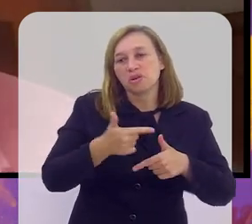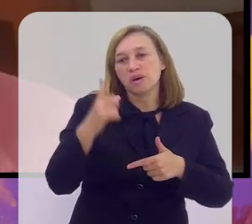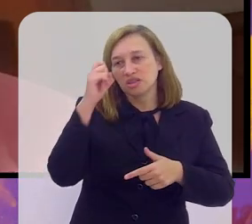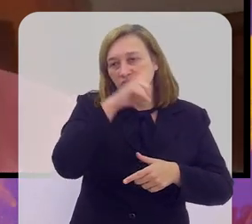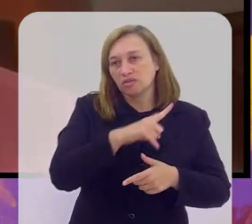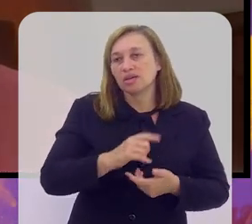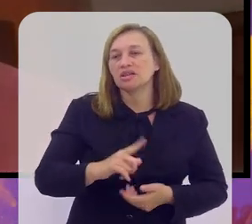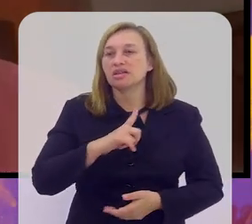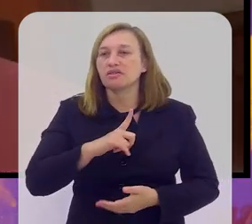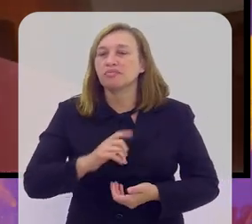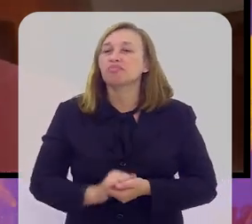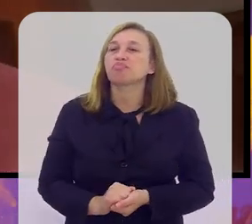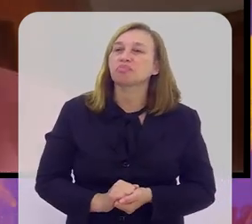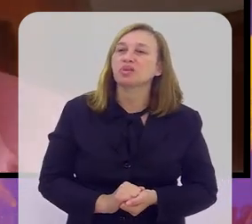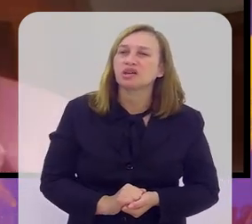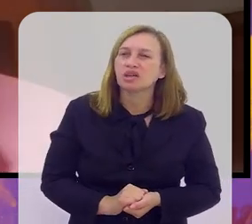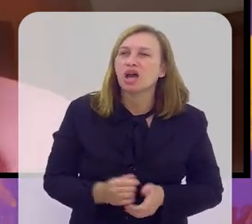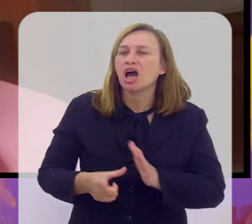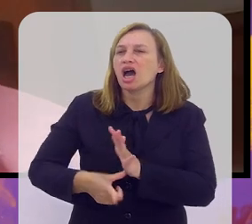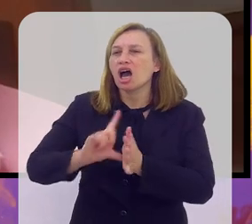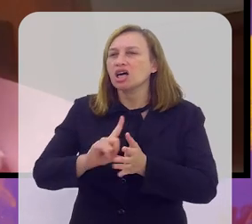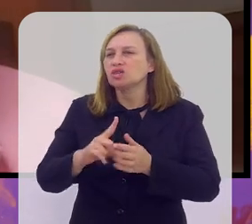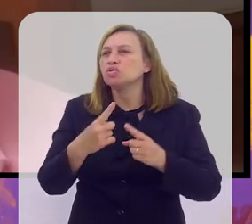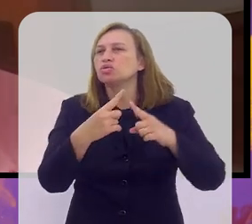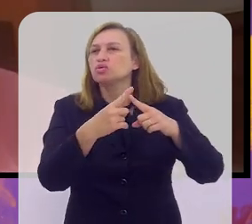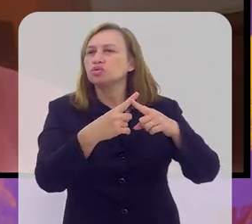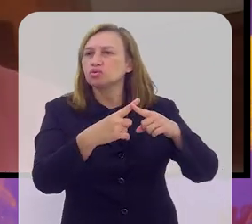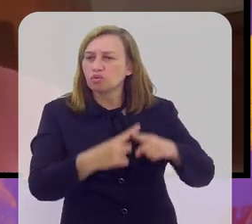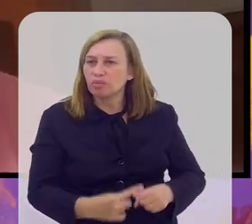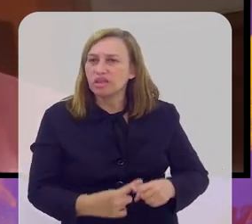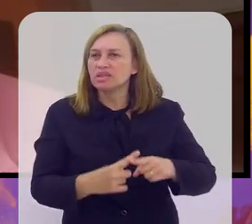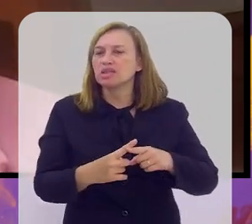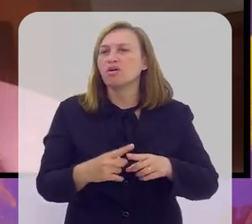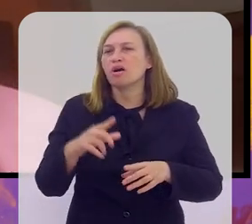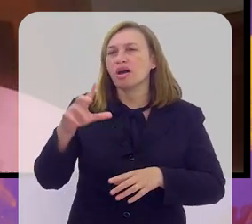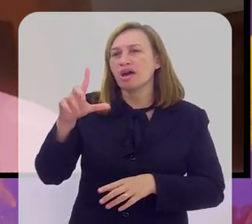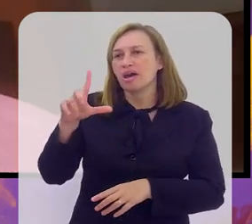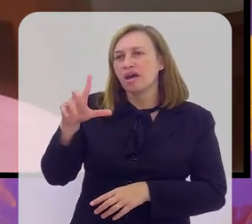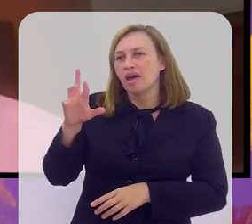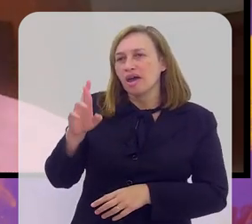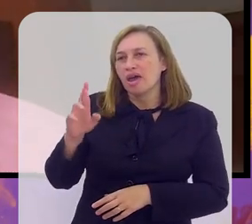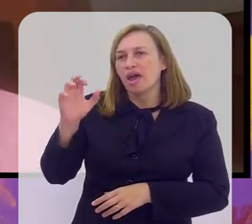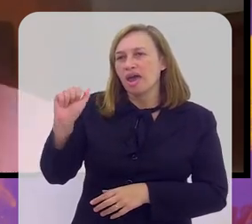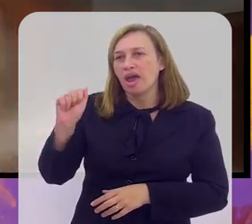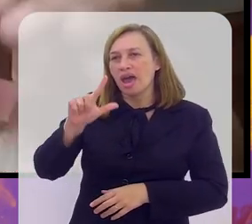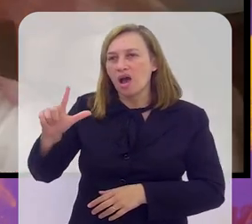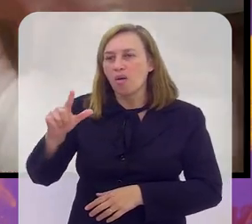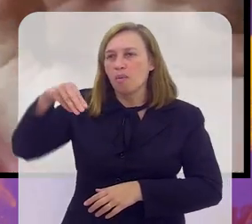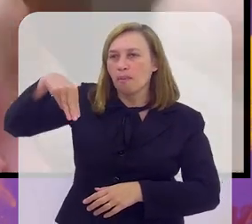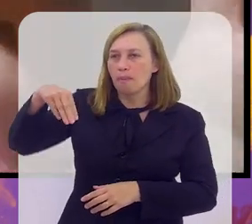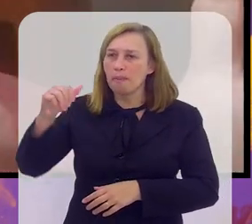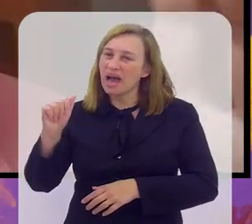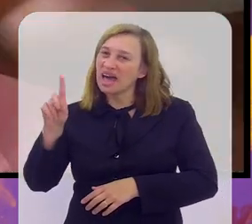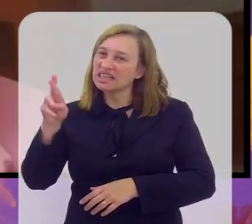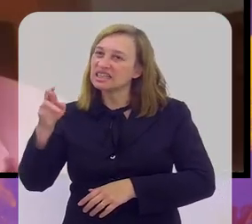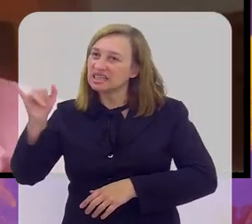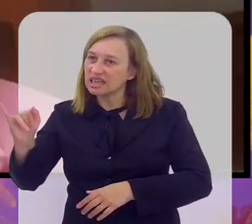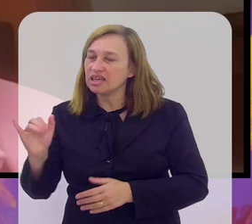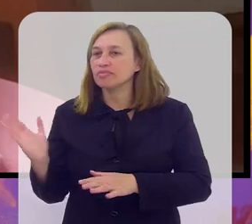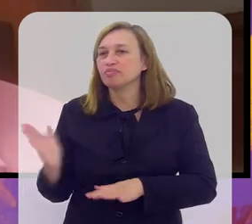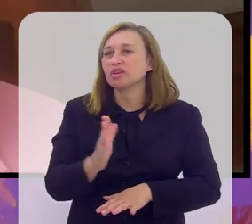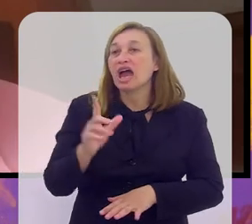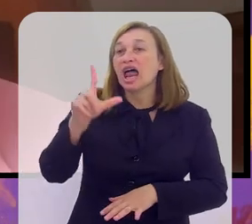Em nenhum momento nas coletivas que ele dá antes dos jogos, depois dos jogos do Real Madrid, o Ancelotti dá algum tipo de indicativo